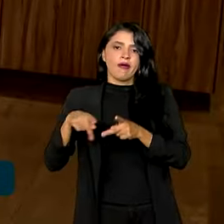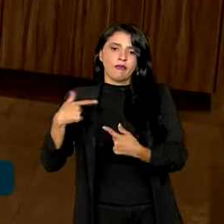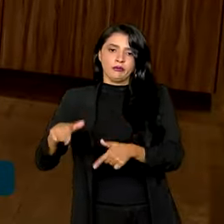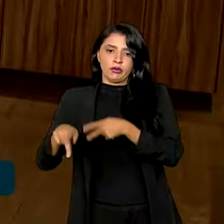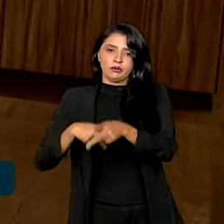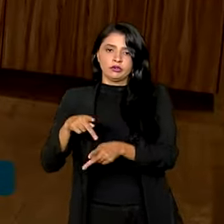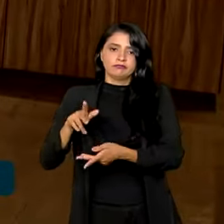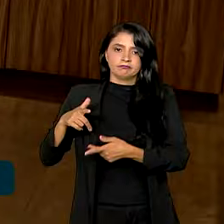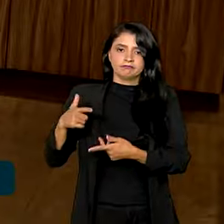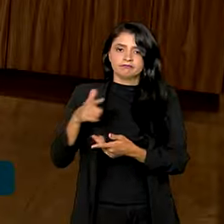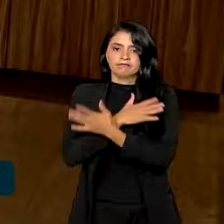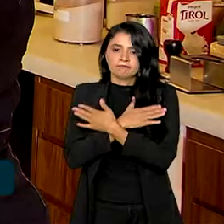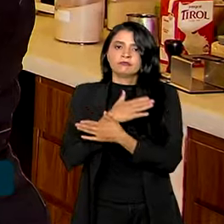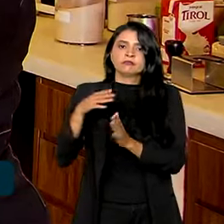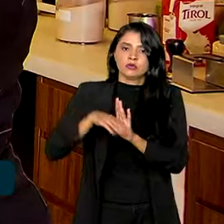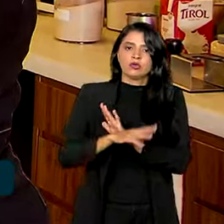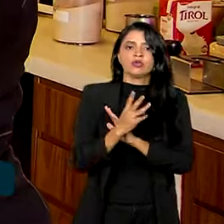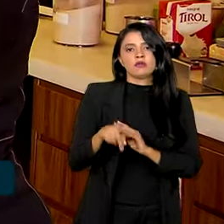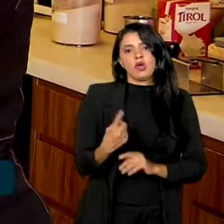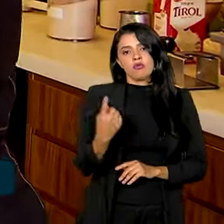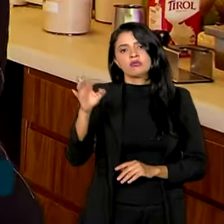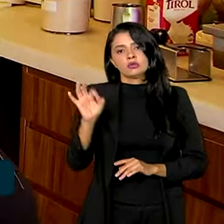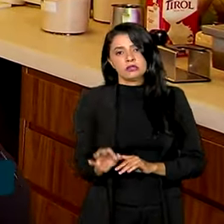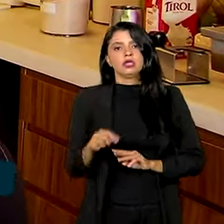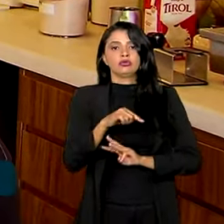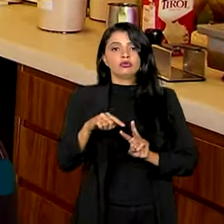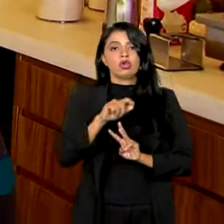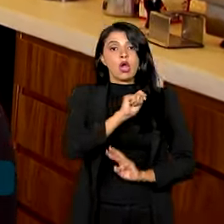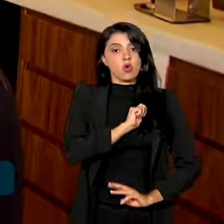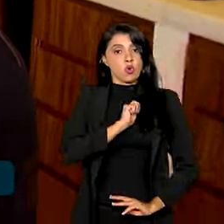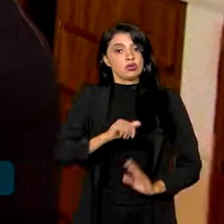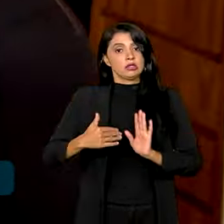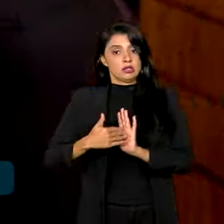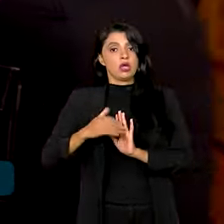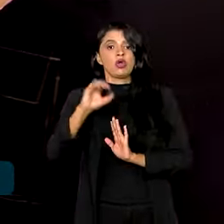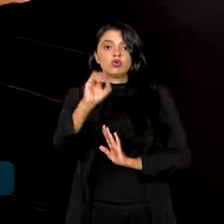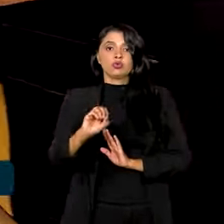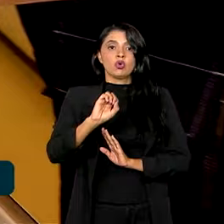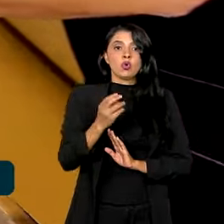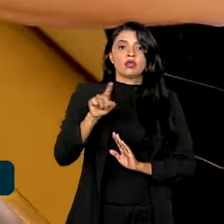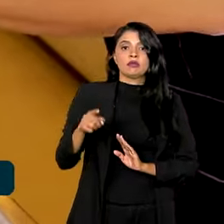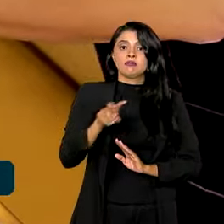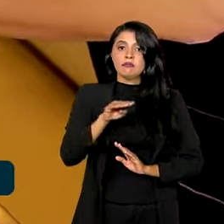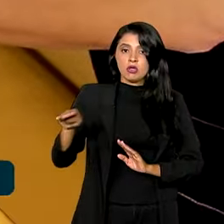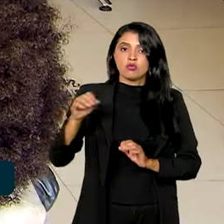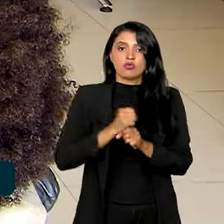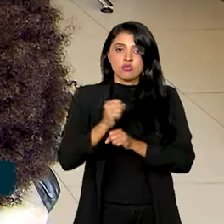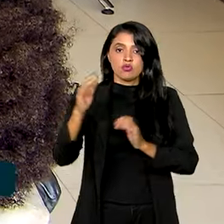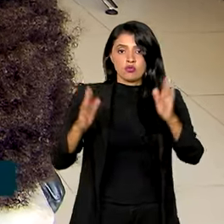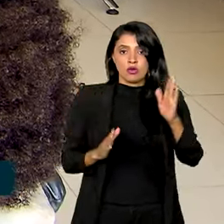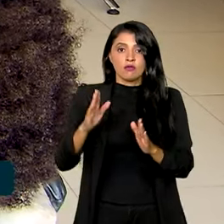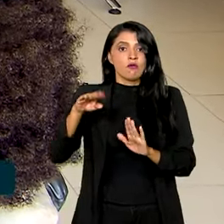país recuou 3,1% no trimestre de agosto-outubro e 8,5% no ano. Foi o menor